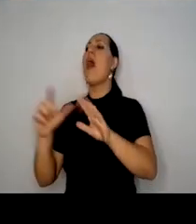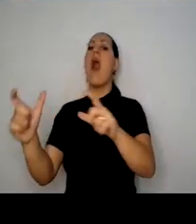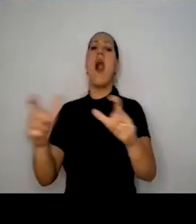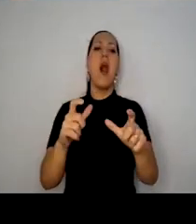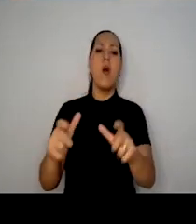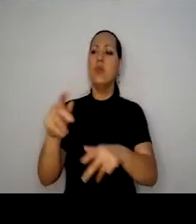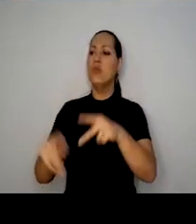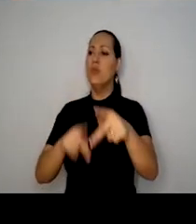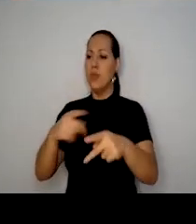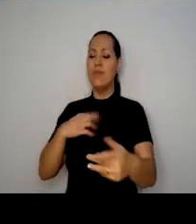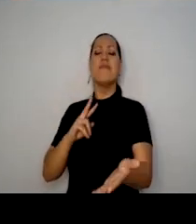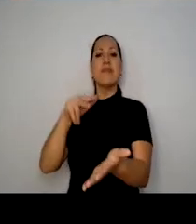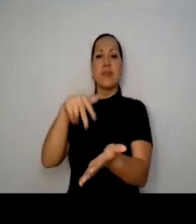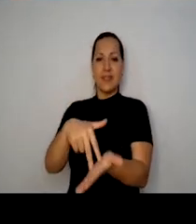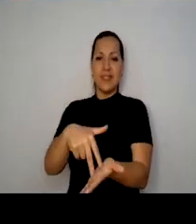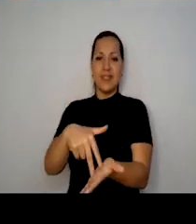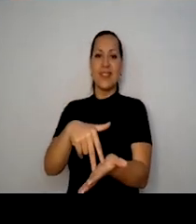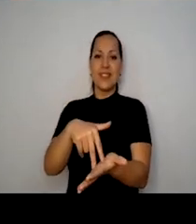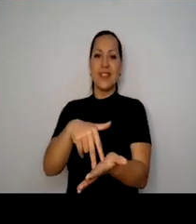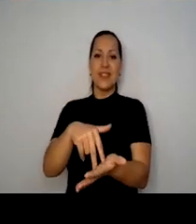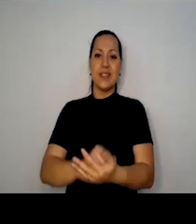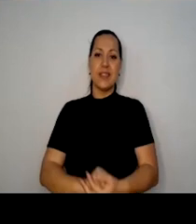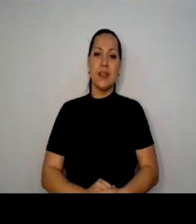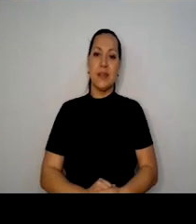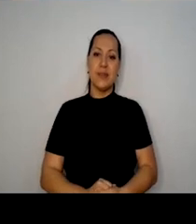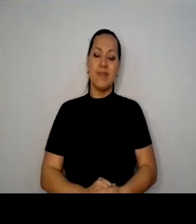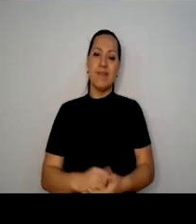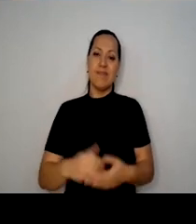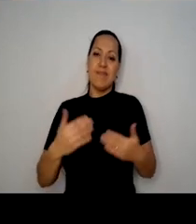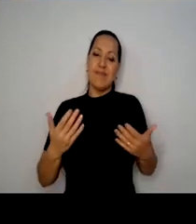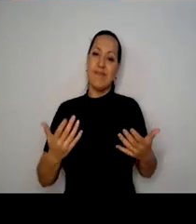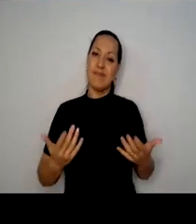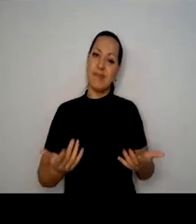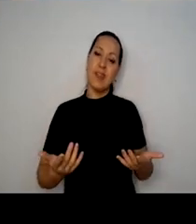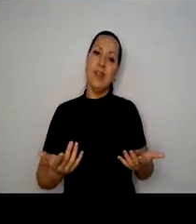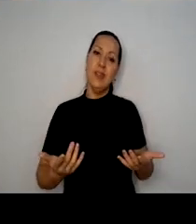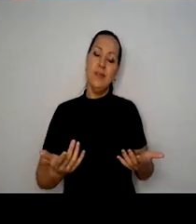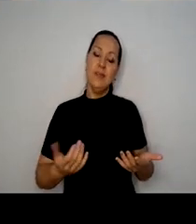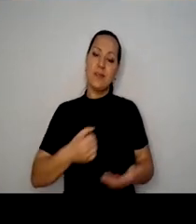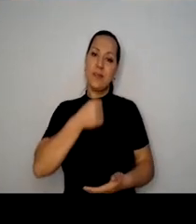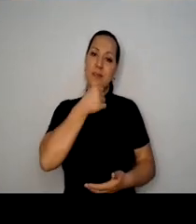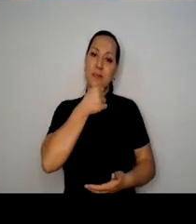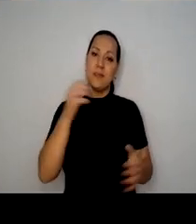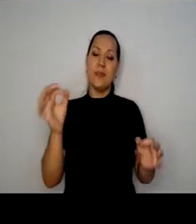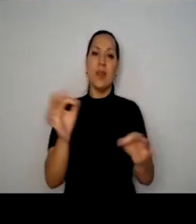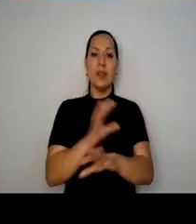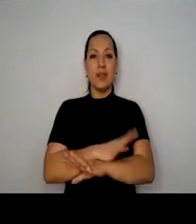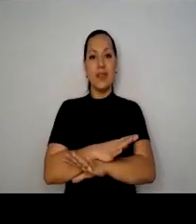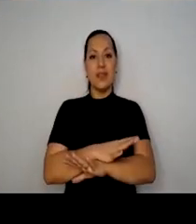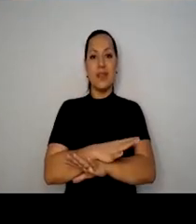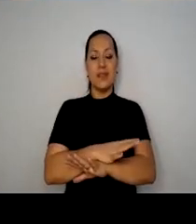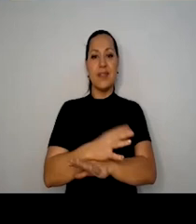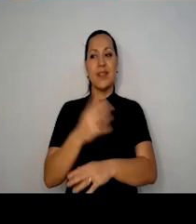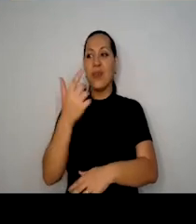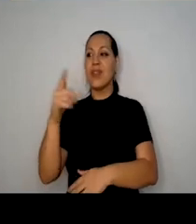está. Então, por hora, eu encerro a minha fala e vamos a novas provocações.